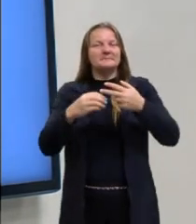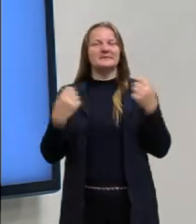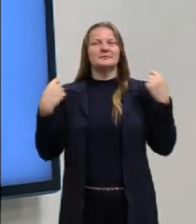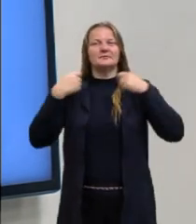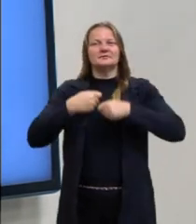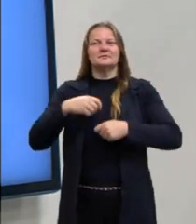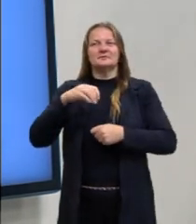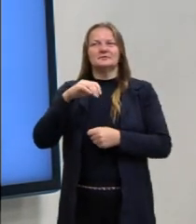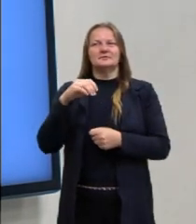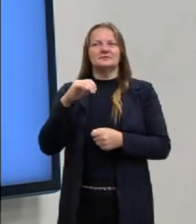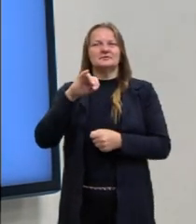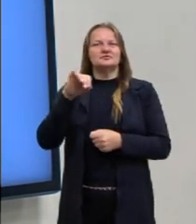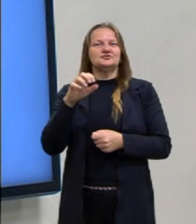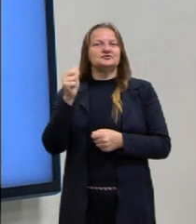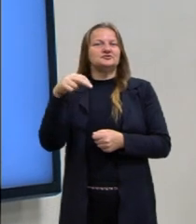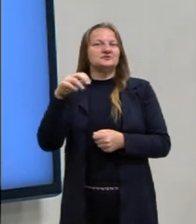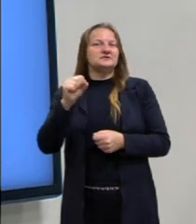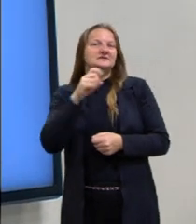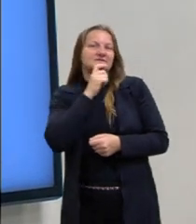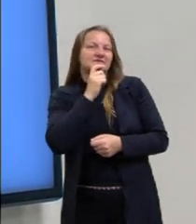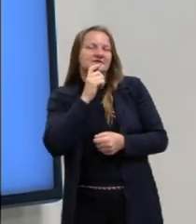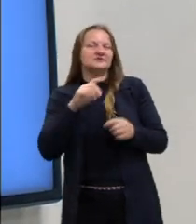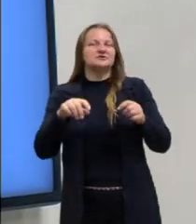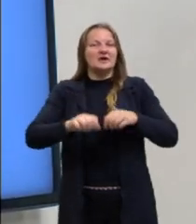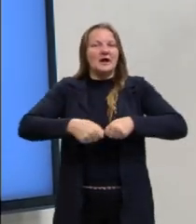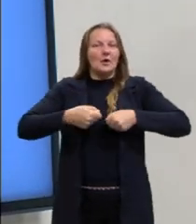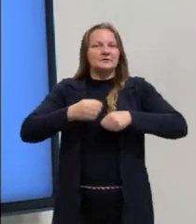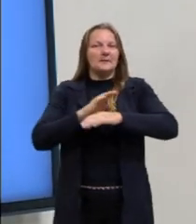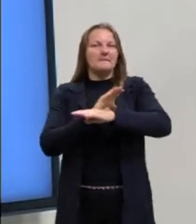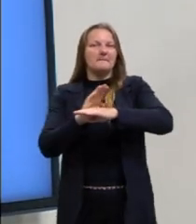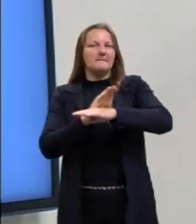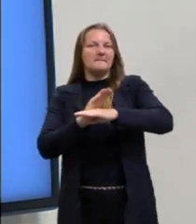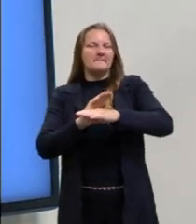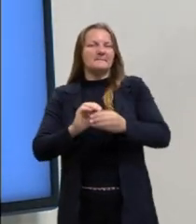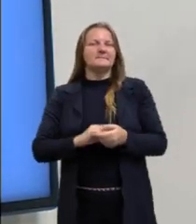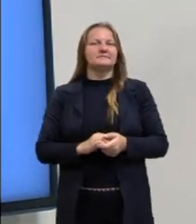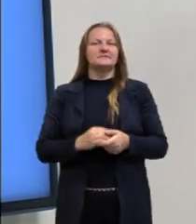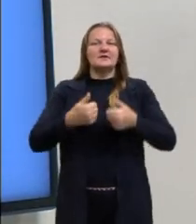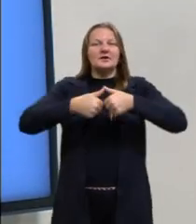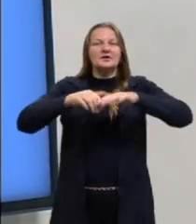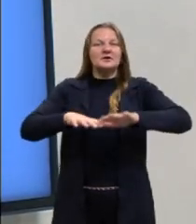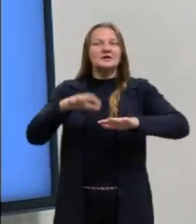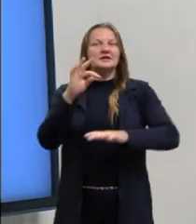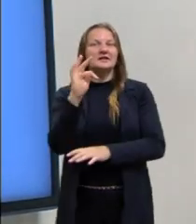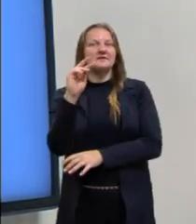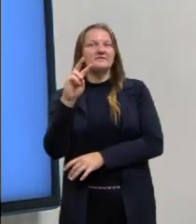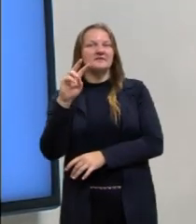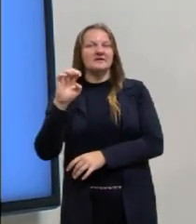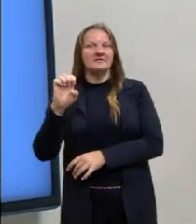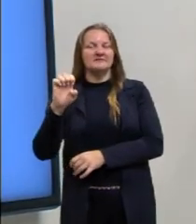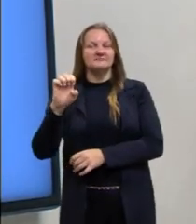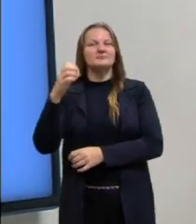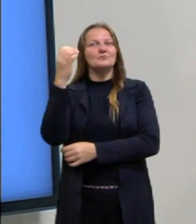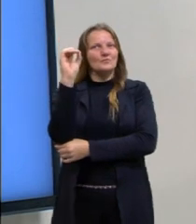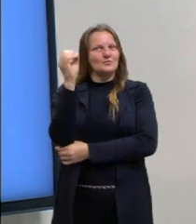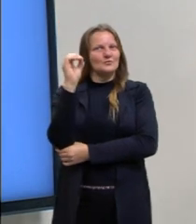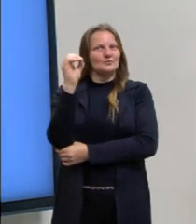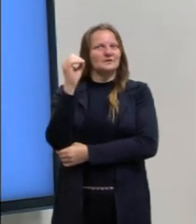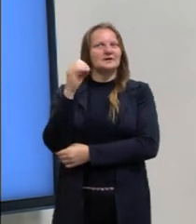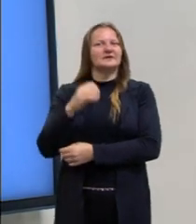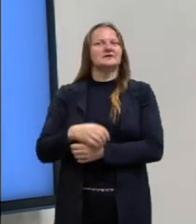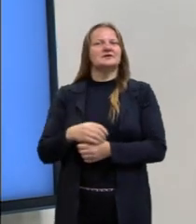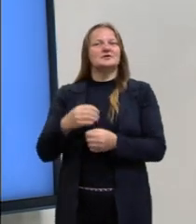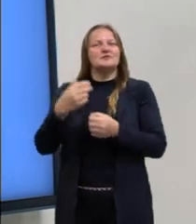tem uma camiseta jeans verde, uma calça bege. Estamos aqui nos estúdios da TVE em Porto Alegre, onde são